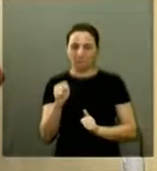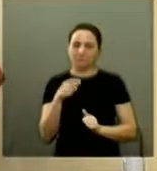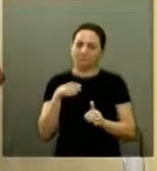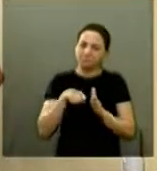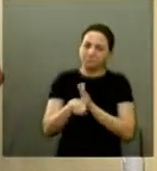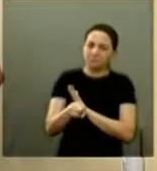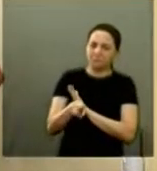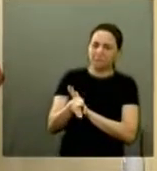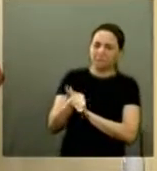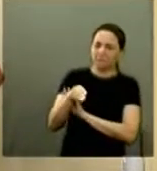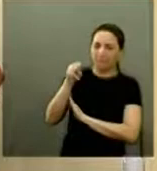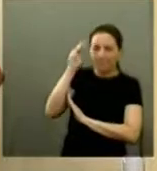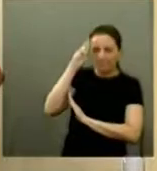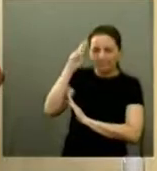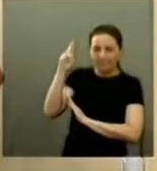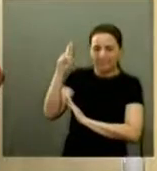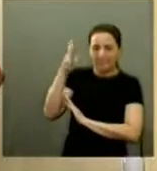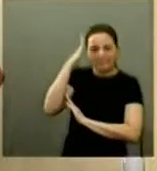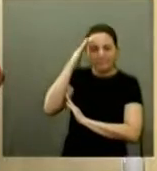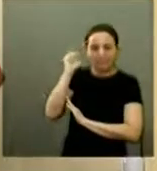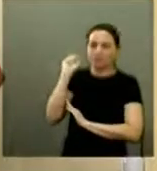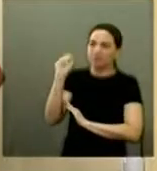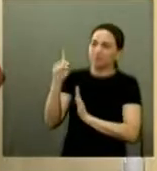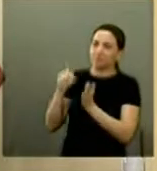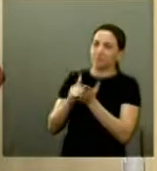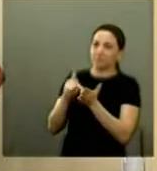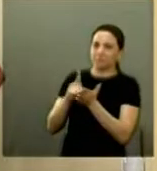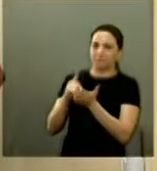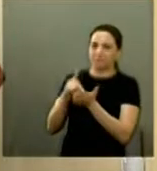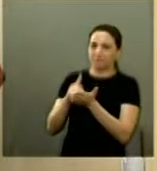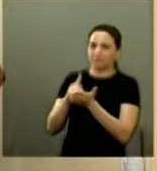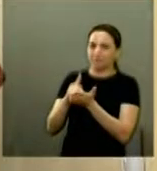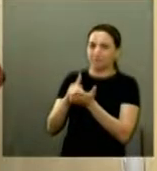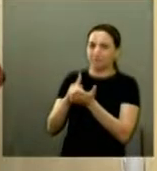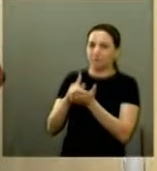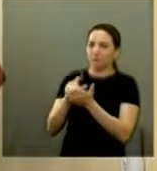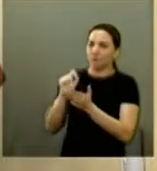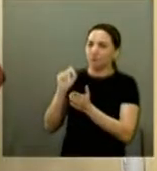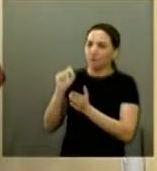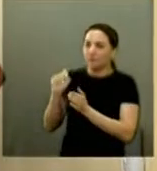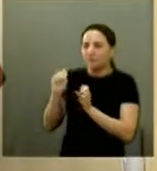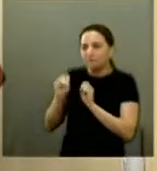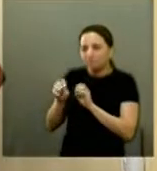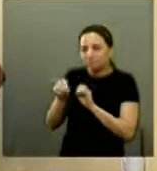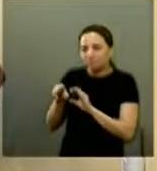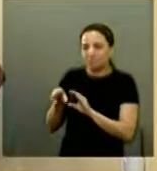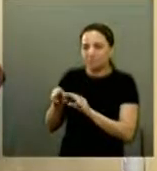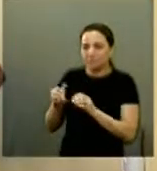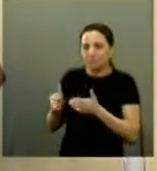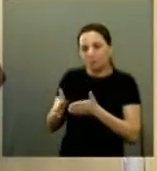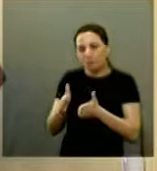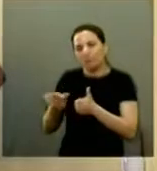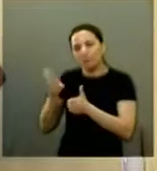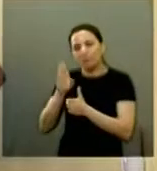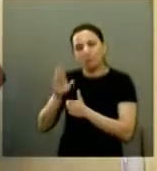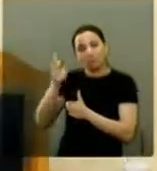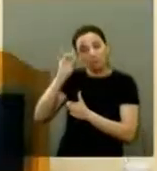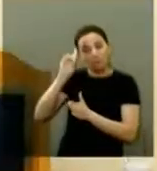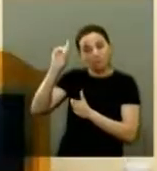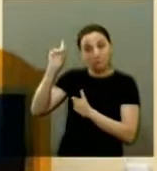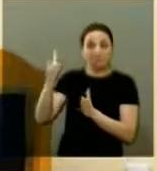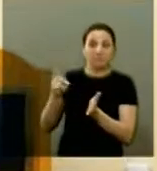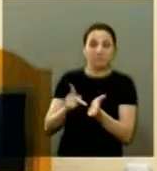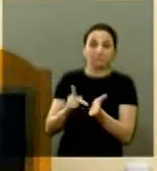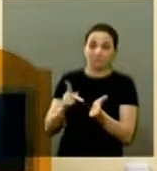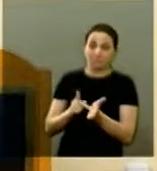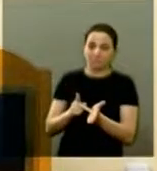Mestre, sabemos que és verdadeiro e que ensinais o caminho de Deus segundo a verdade.